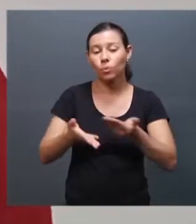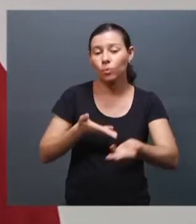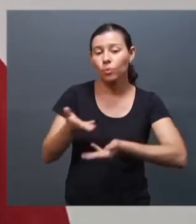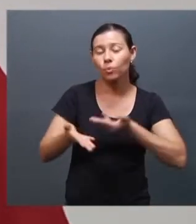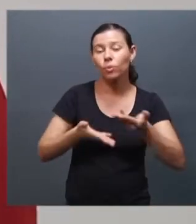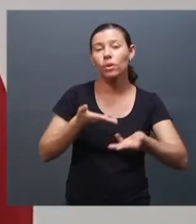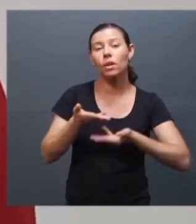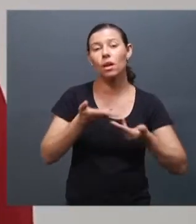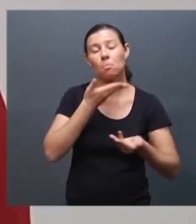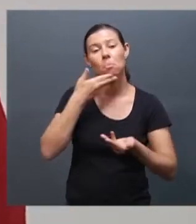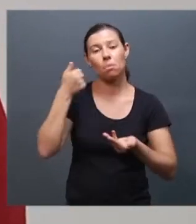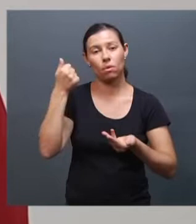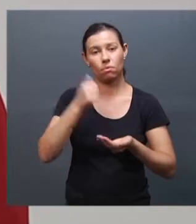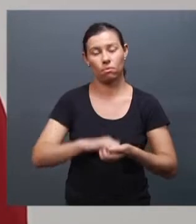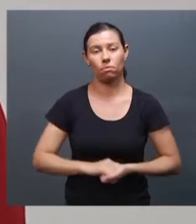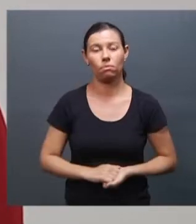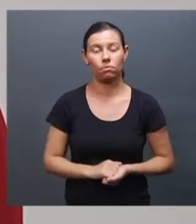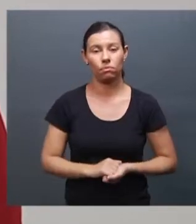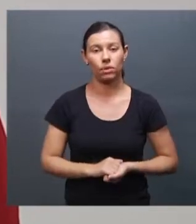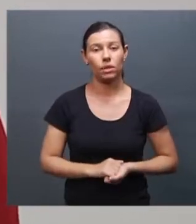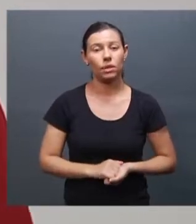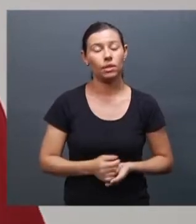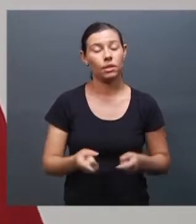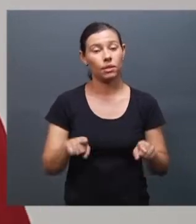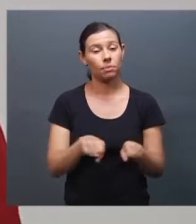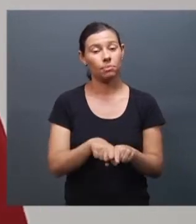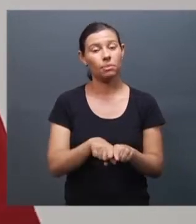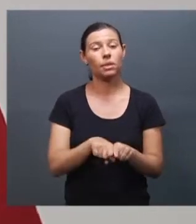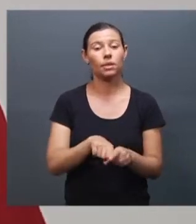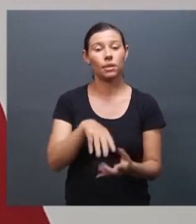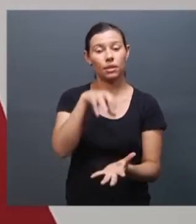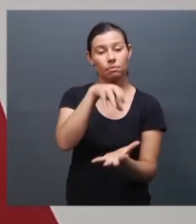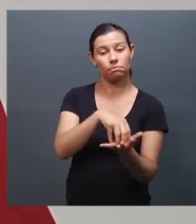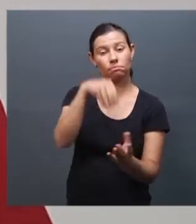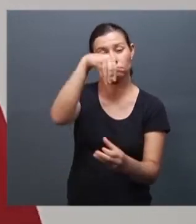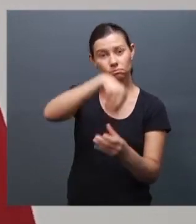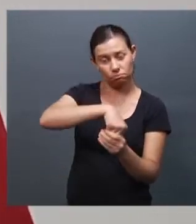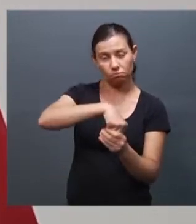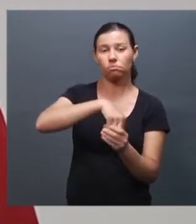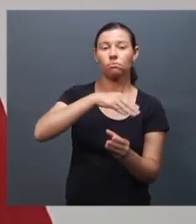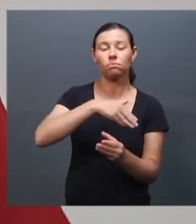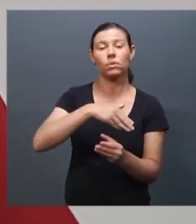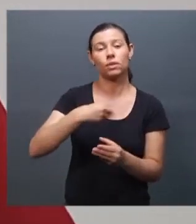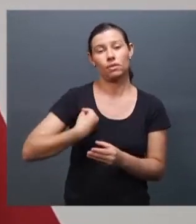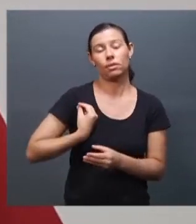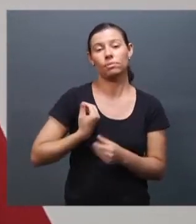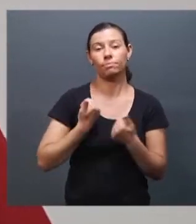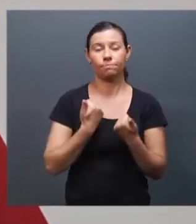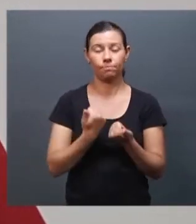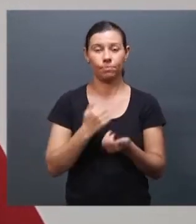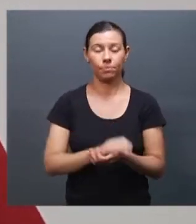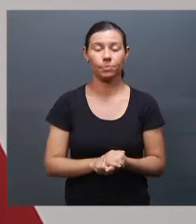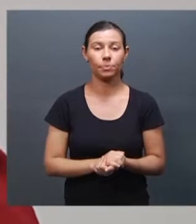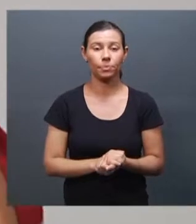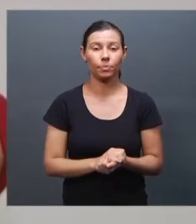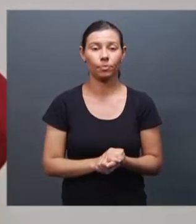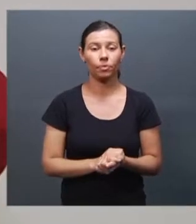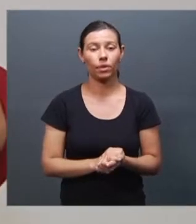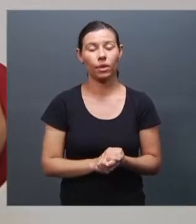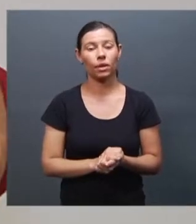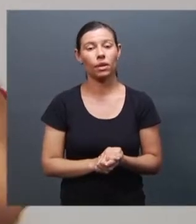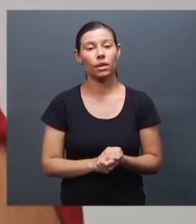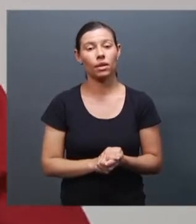equalizar uma maneira deles terem uma vida razoável aqui dentro. E quais medidas na prática serão